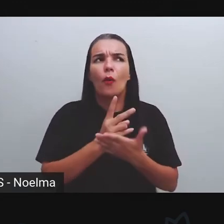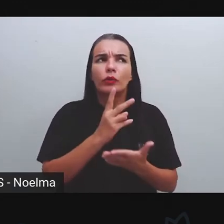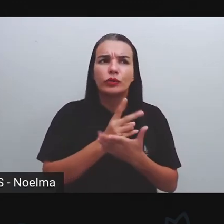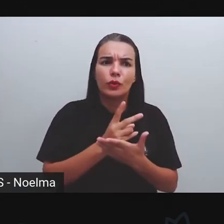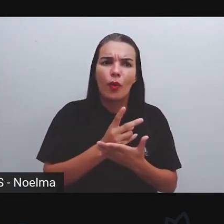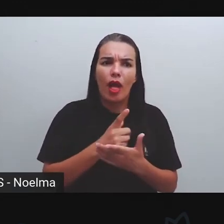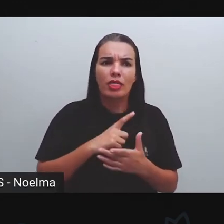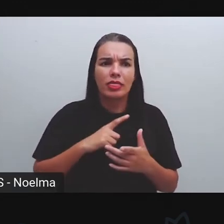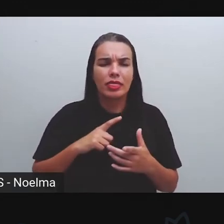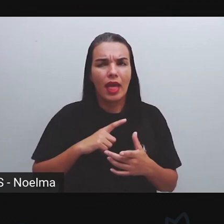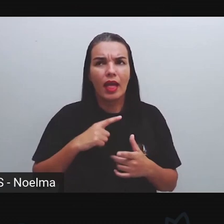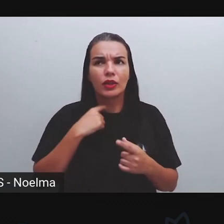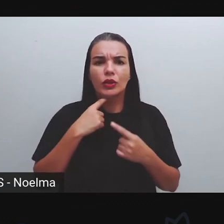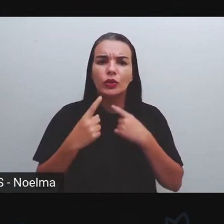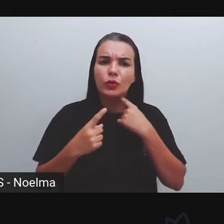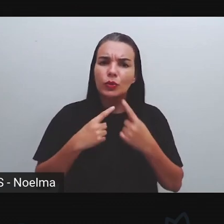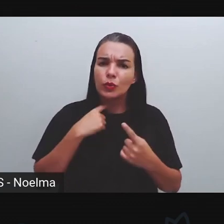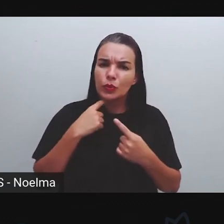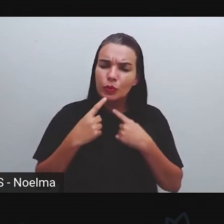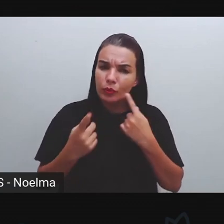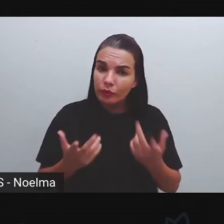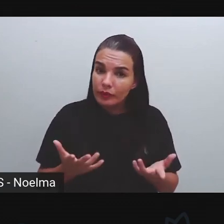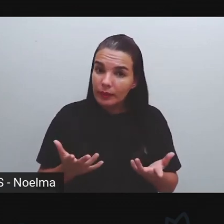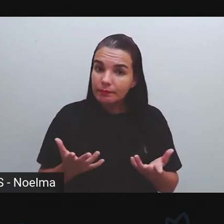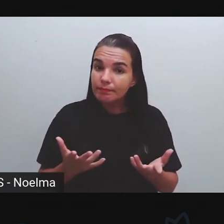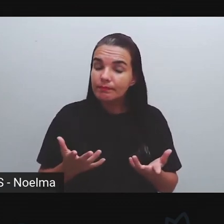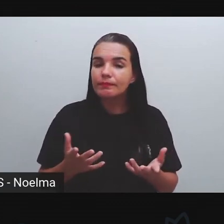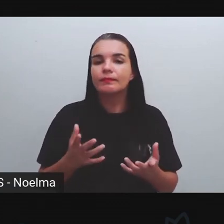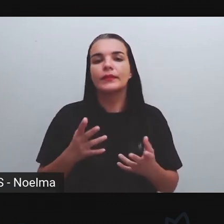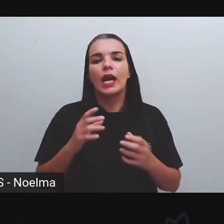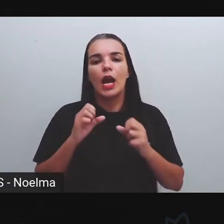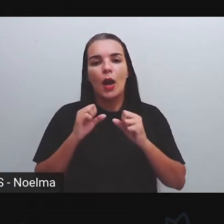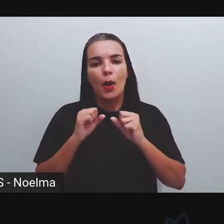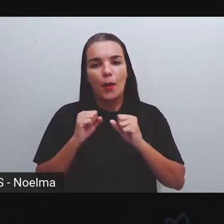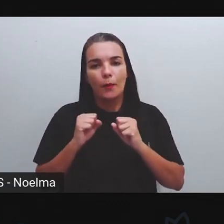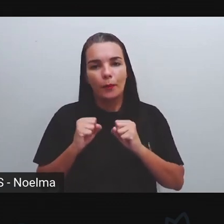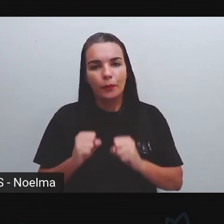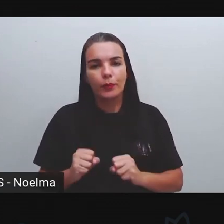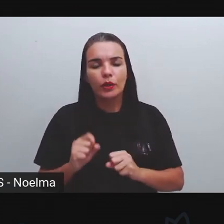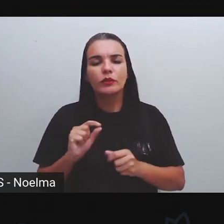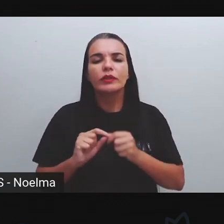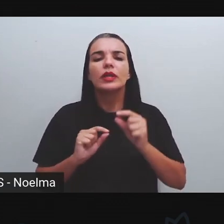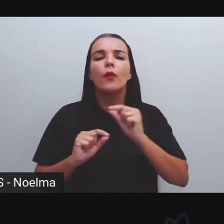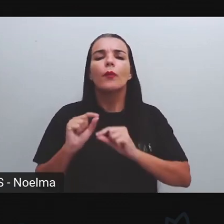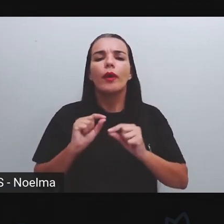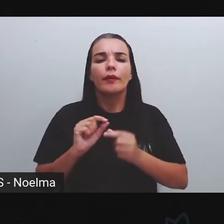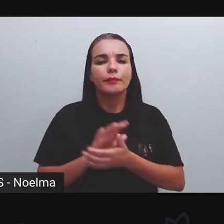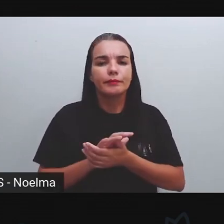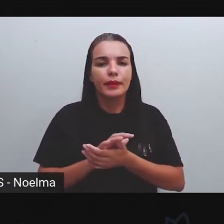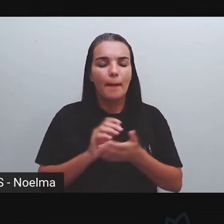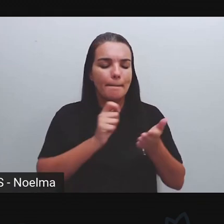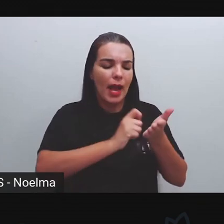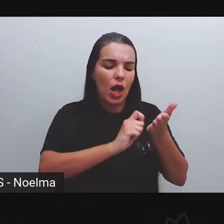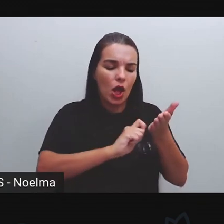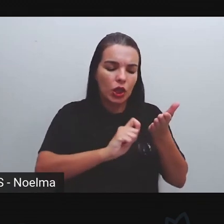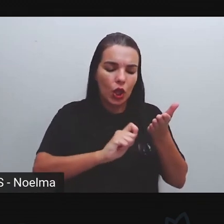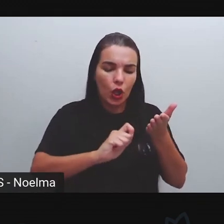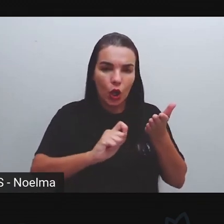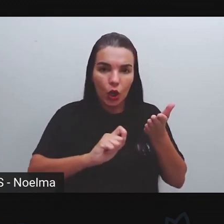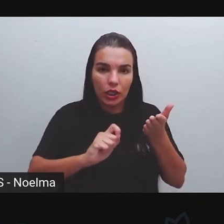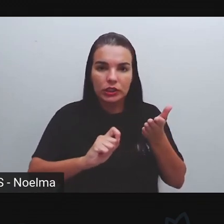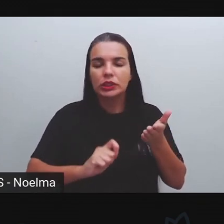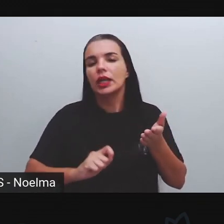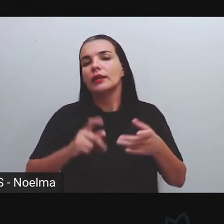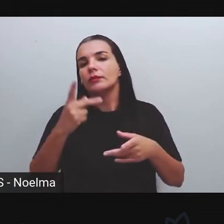novamente, não consiga aí tirar a sua dúvida em relação a alguma questão da sua atividade, vocês podem estar fazendo essas observações